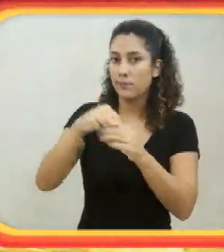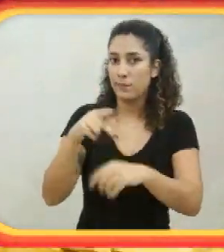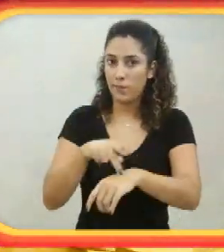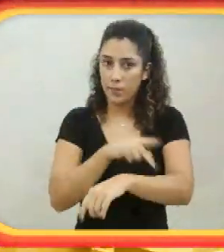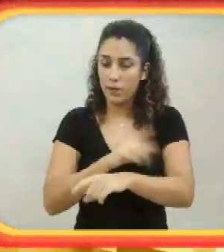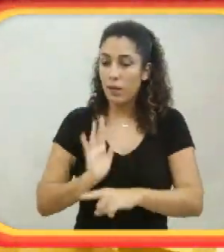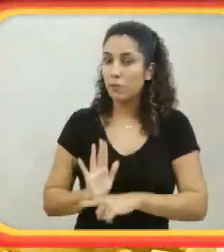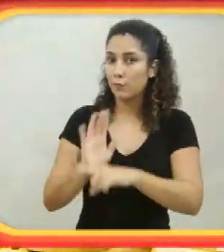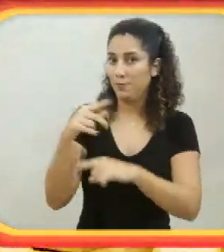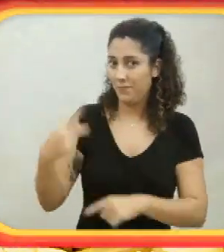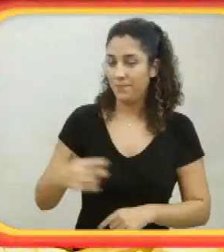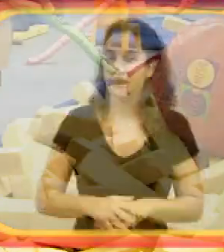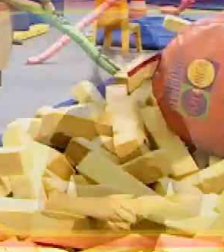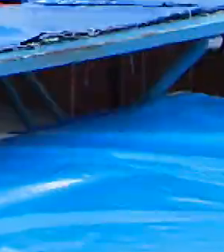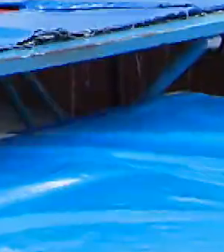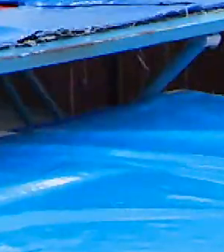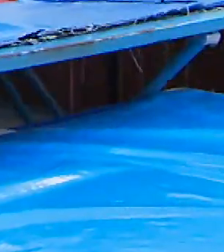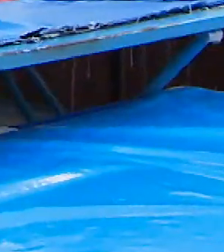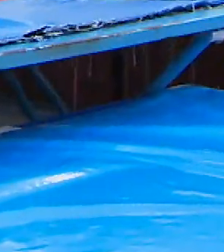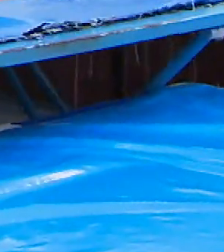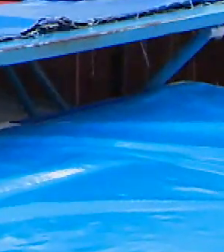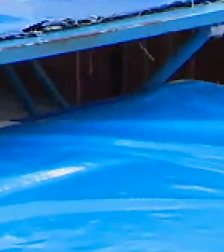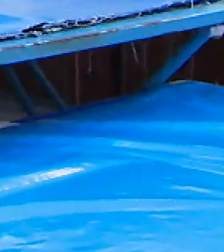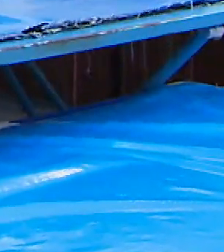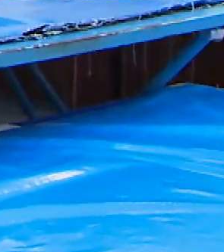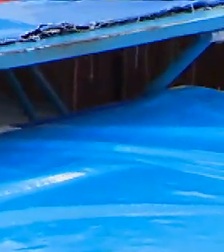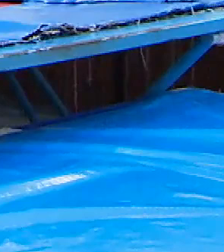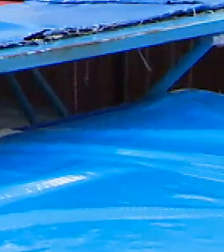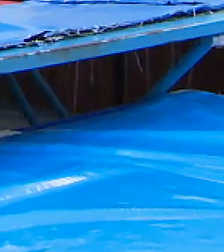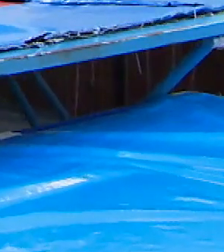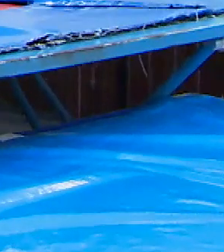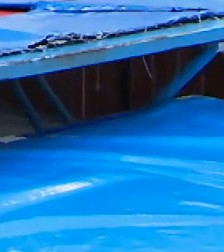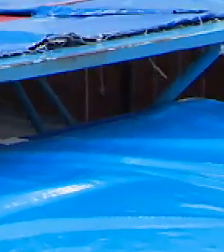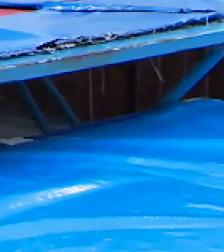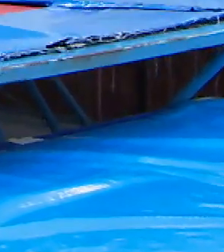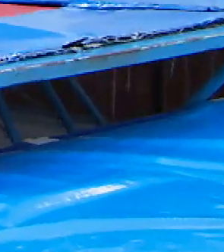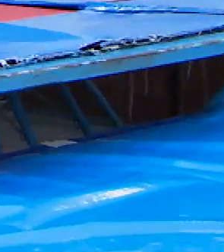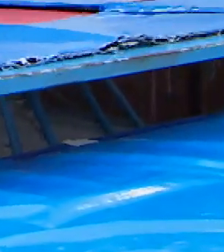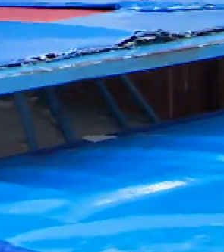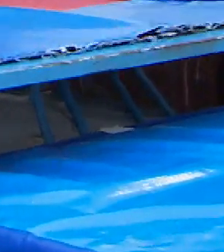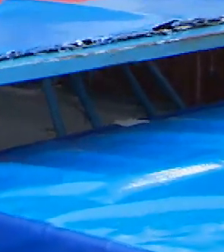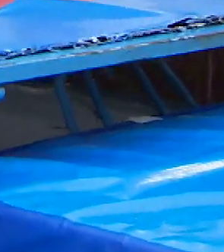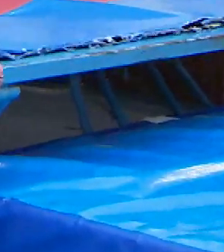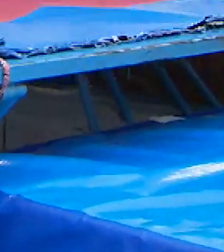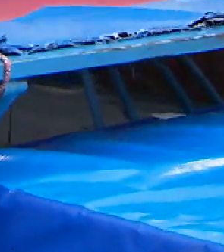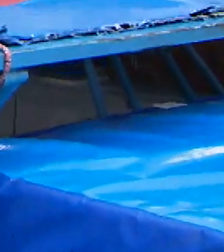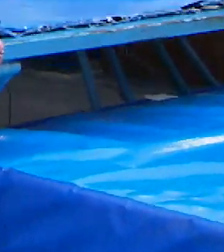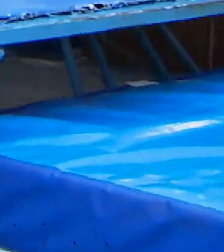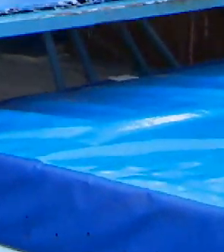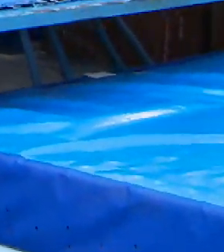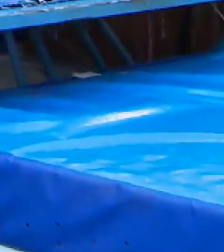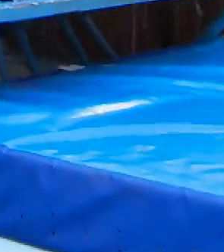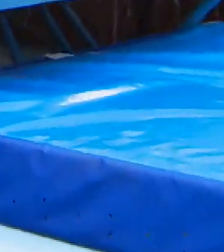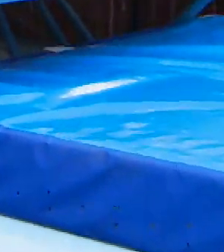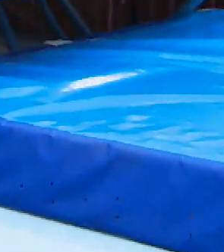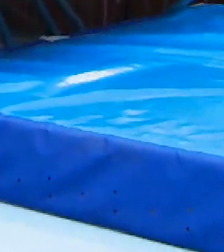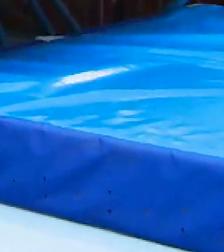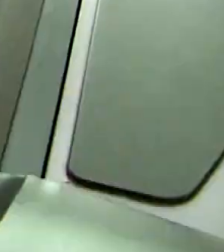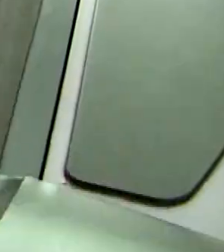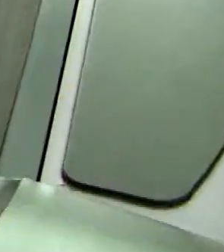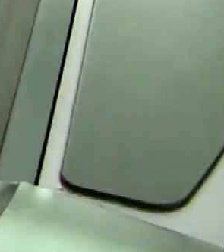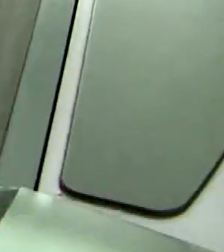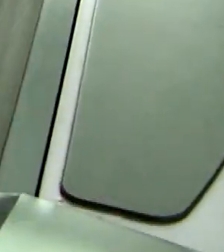pedagógica, que isso ajuda demais. Em uma cama elástica, Igor tem um bambule azul na mão direita e um vermelho na esquerda. Ele pula entre os bambuleis.